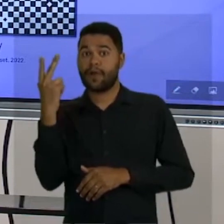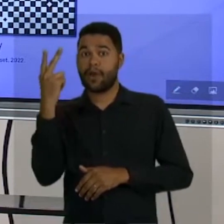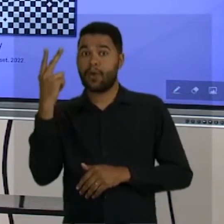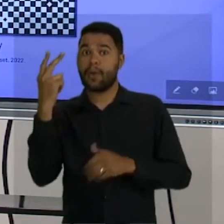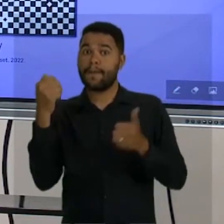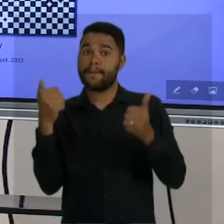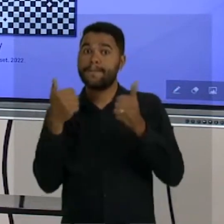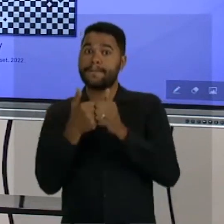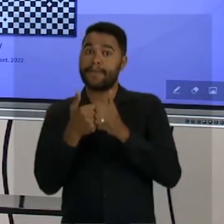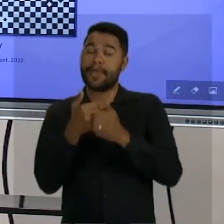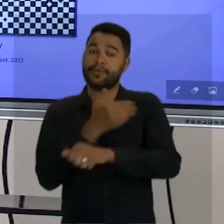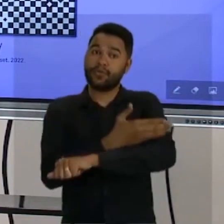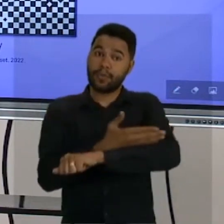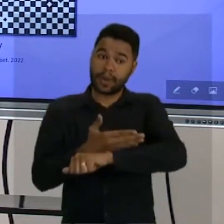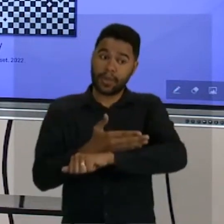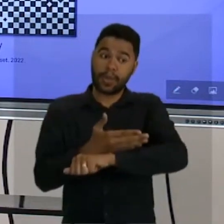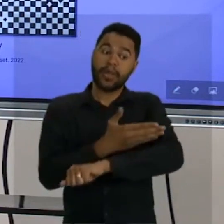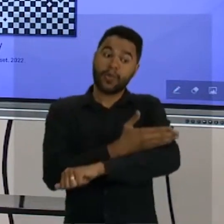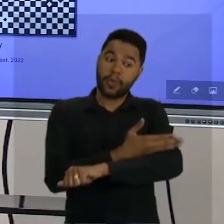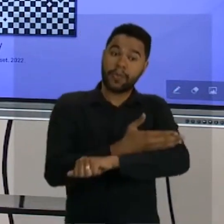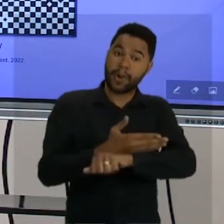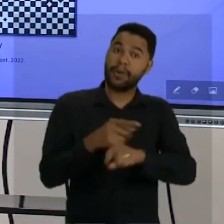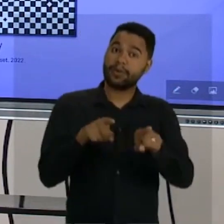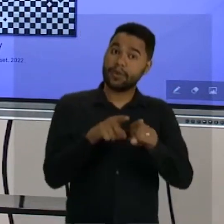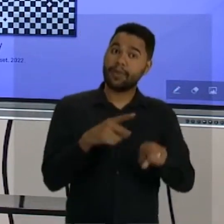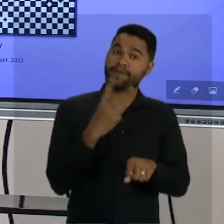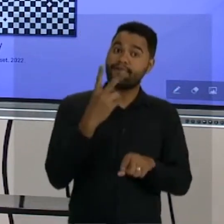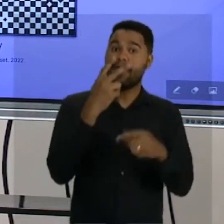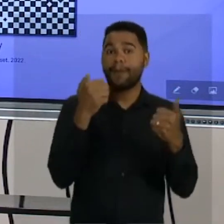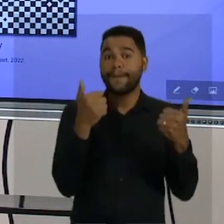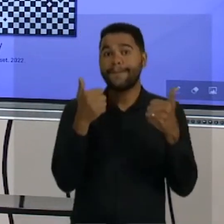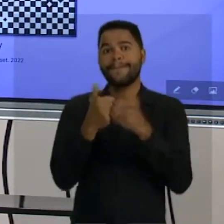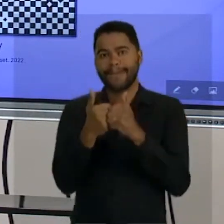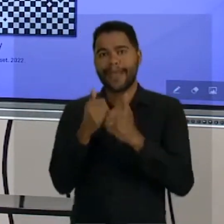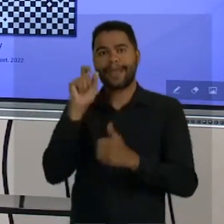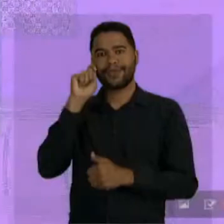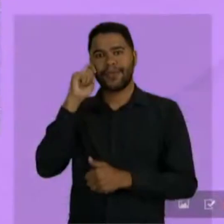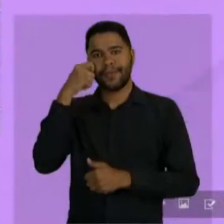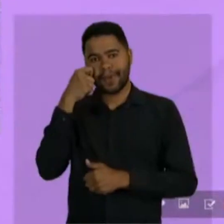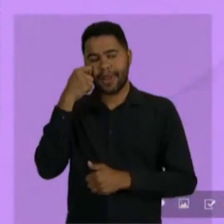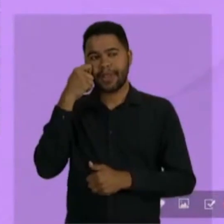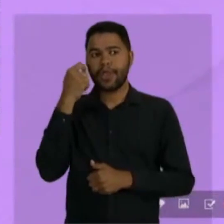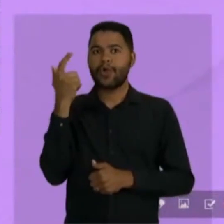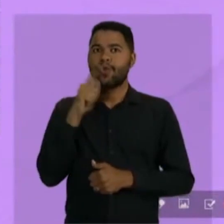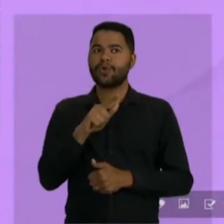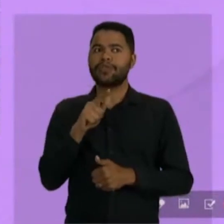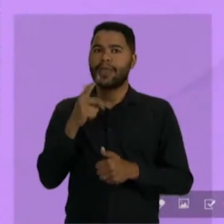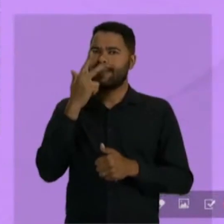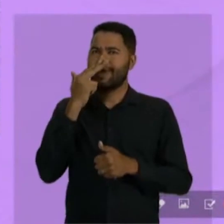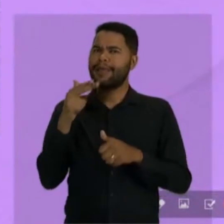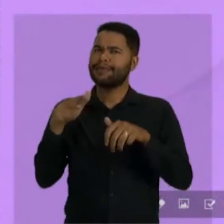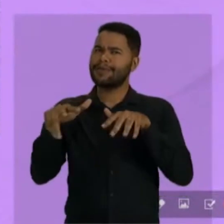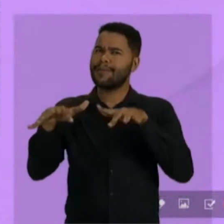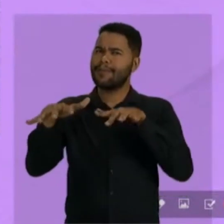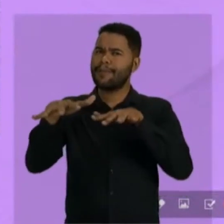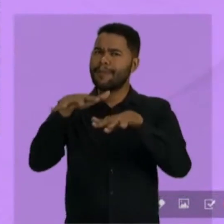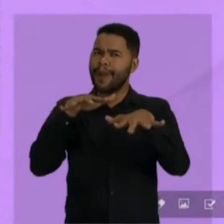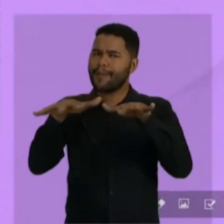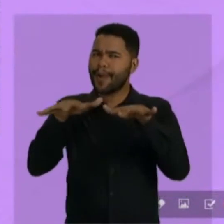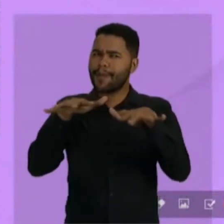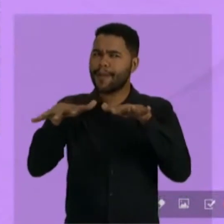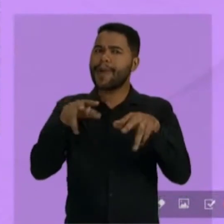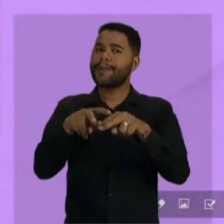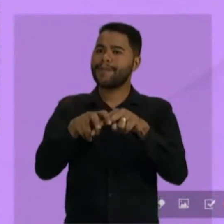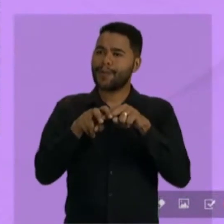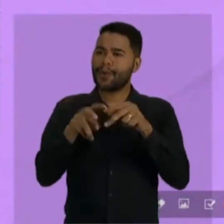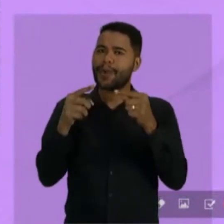valor maior do lado do preto. Por isso, a gente consegue aqui ter a ideia de movimento causada por esse